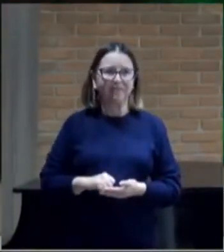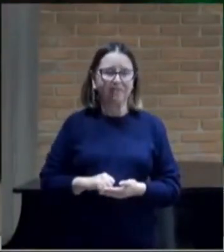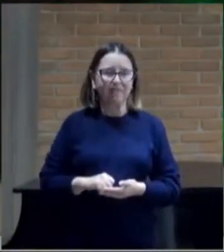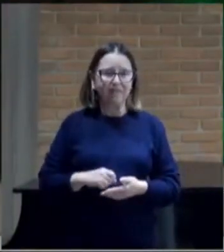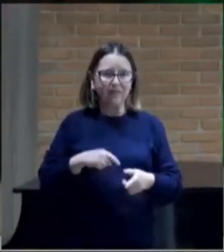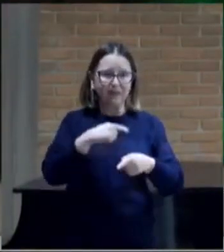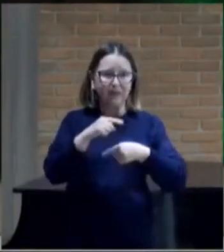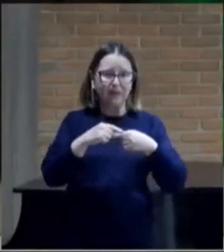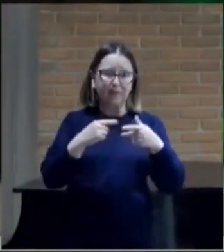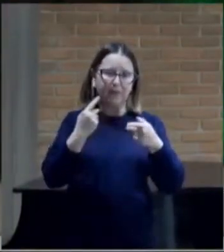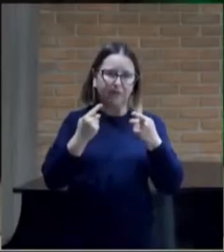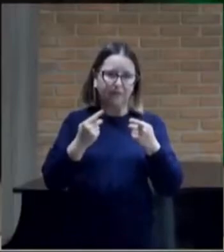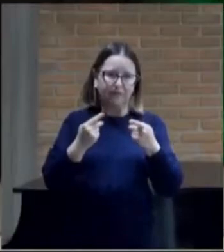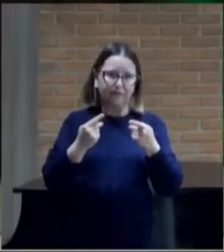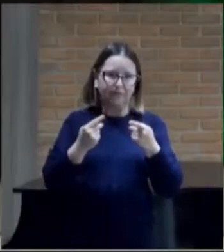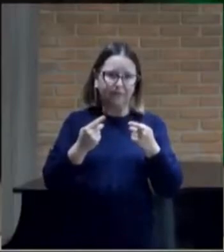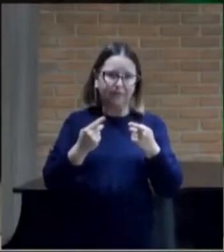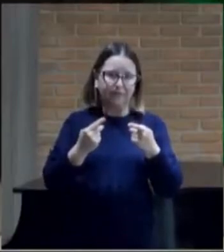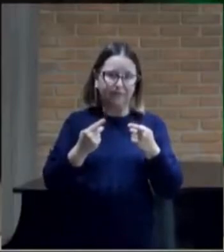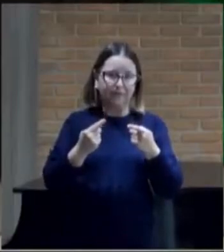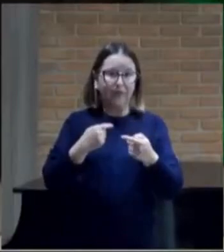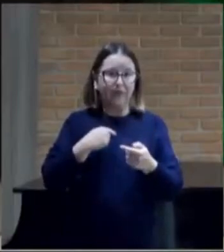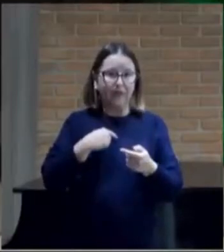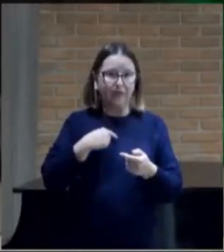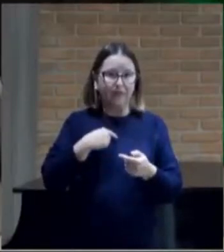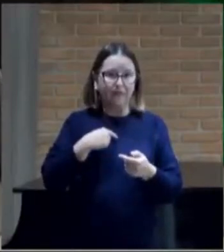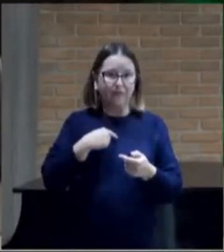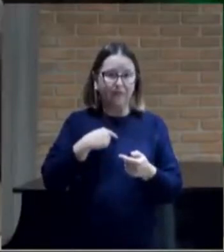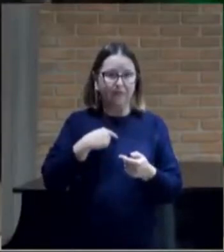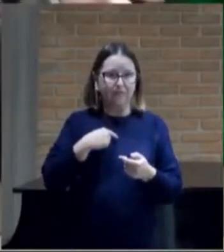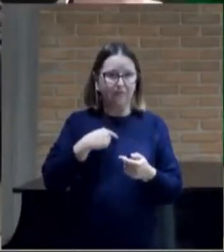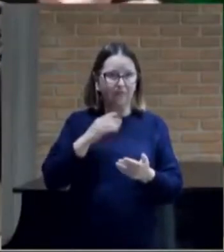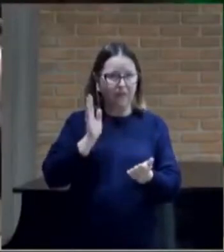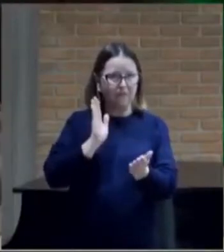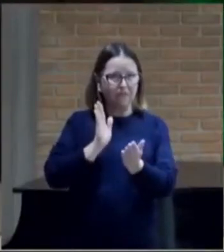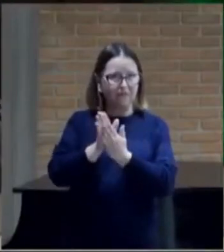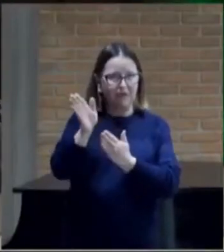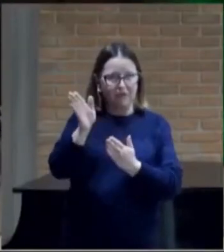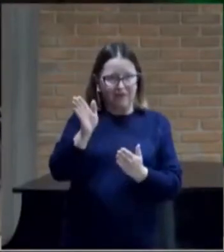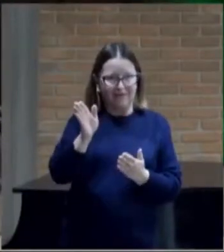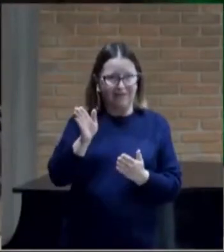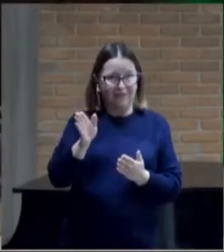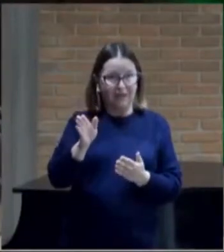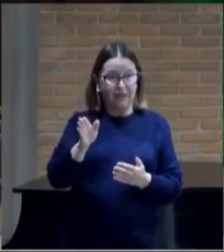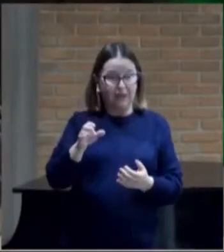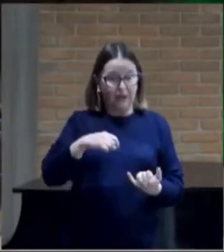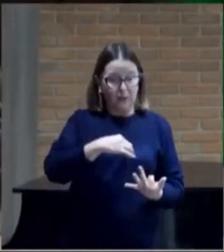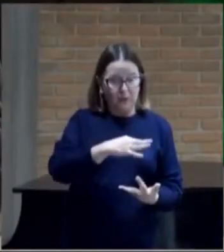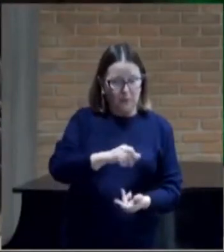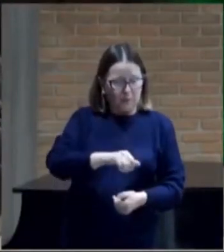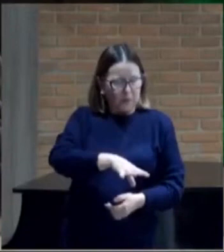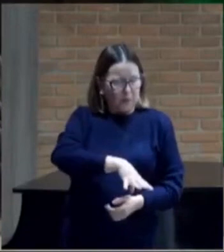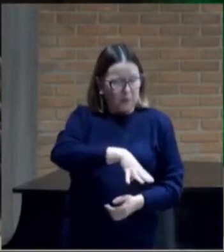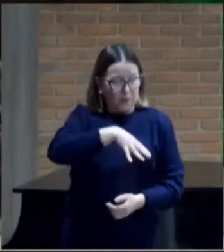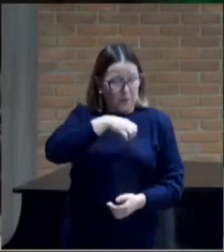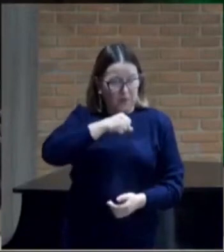fiquem sabendo. Eu vou partir, e o mundo vai odiar vocês.